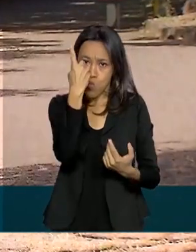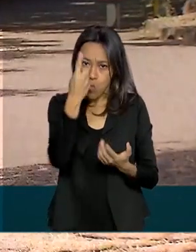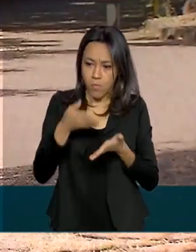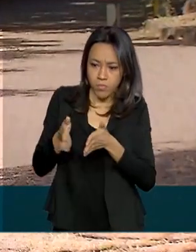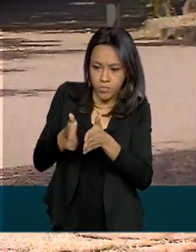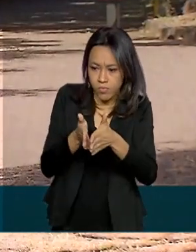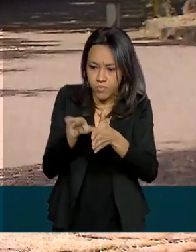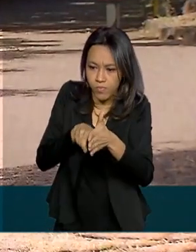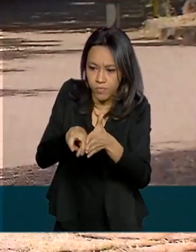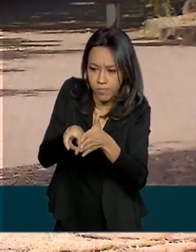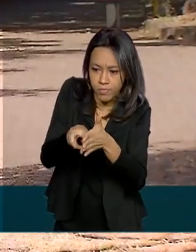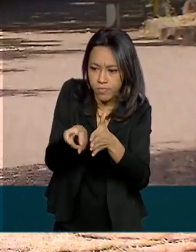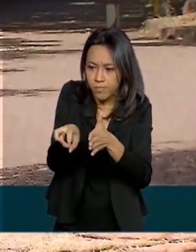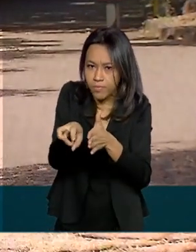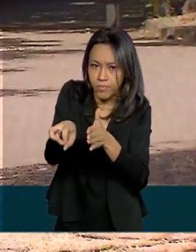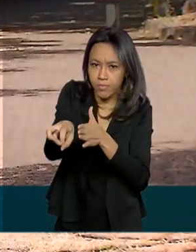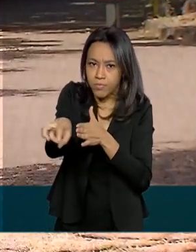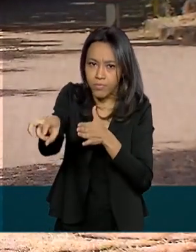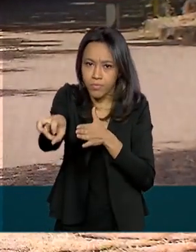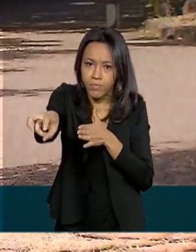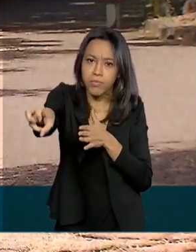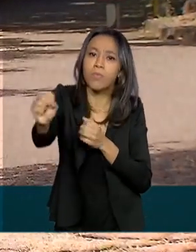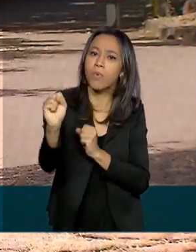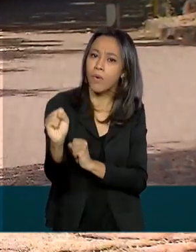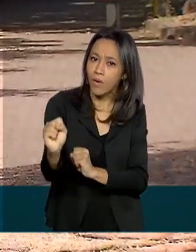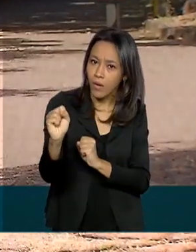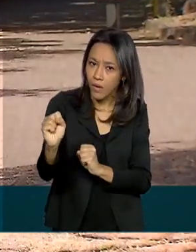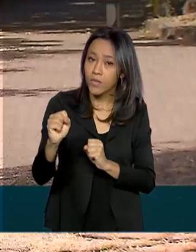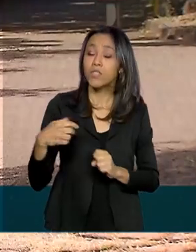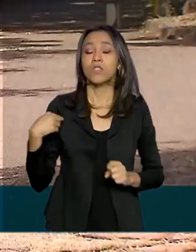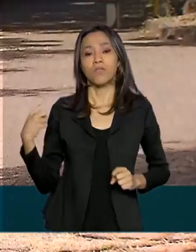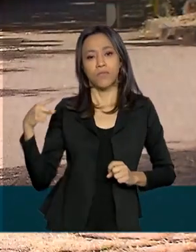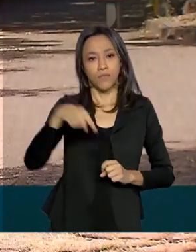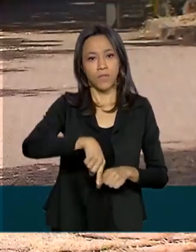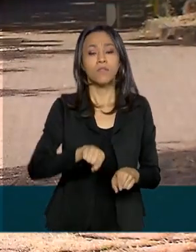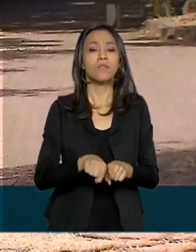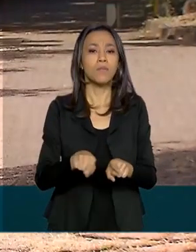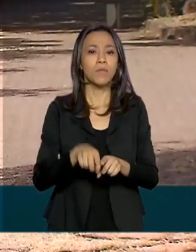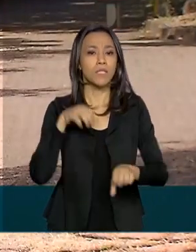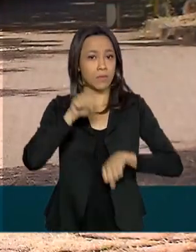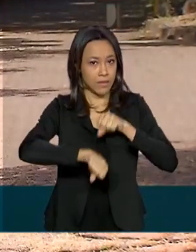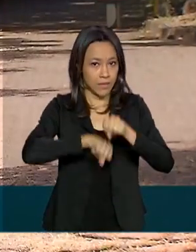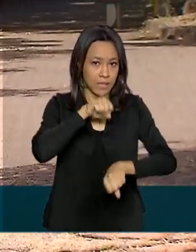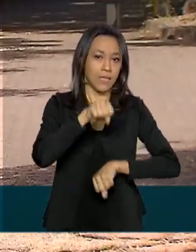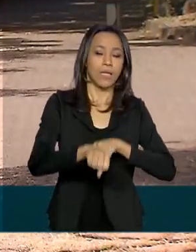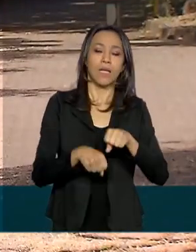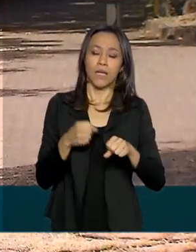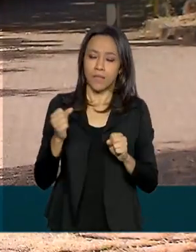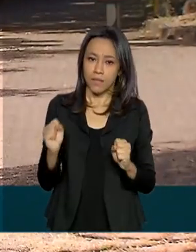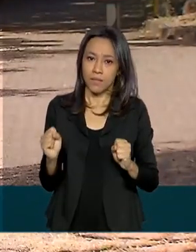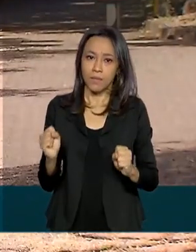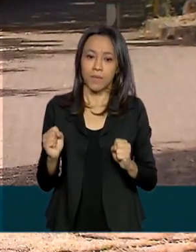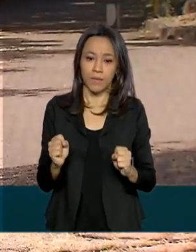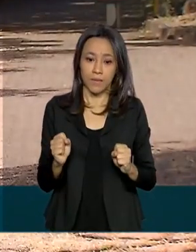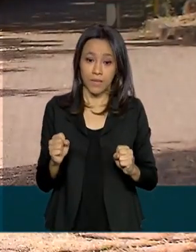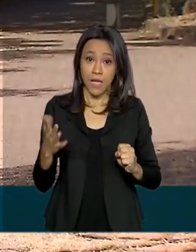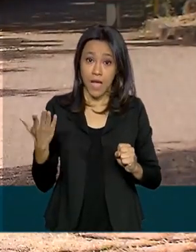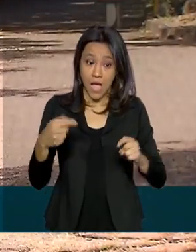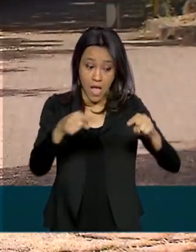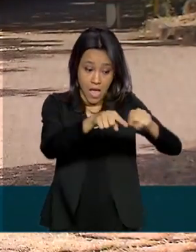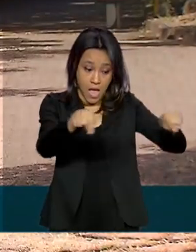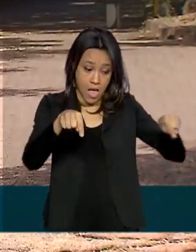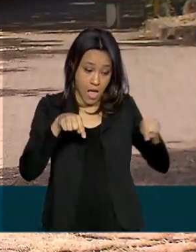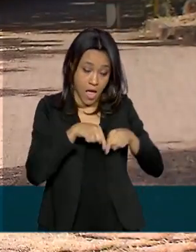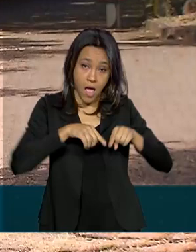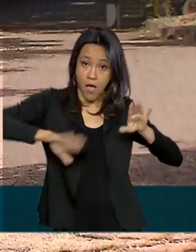pessoas podem vir fazer essa trilha e o acesso de bicicleta também é possível. As piscinas